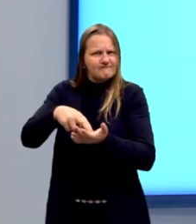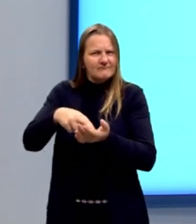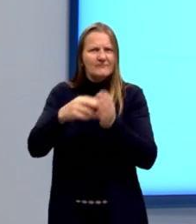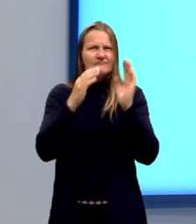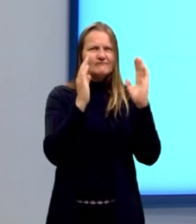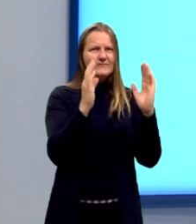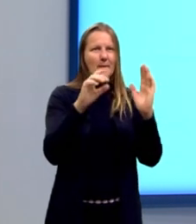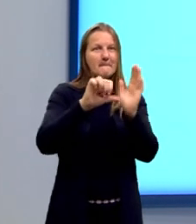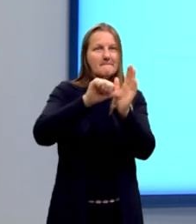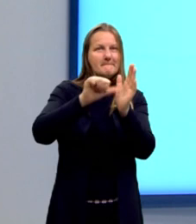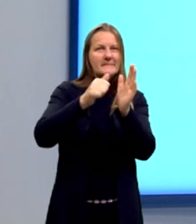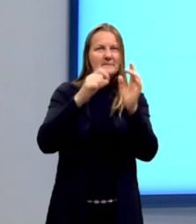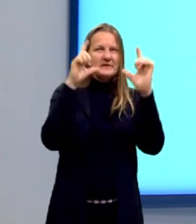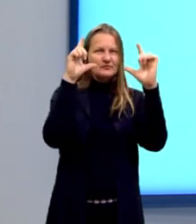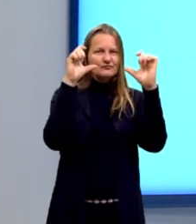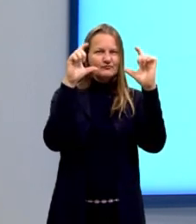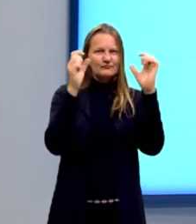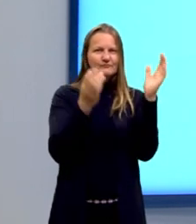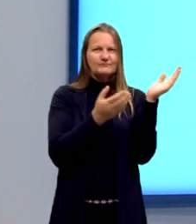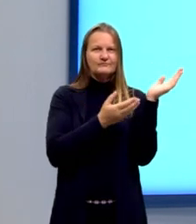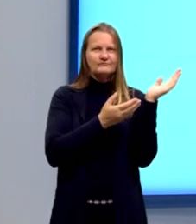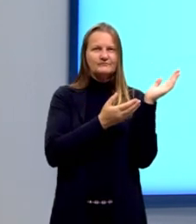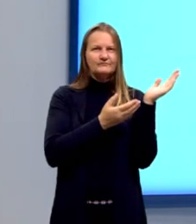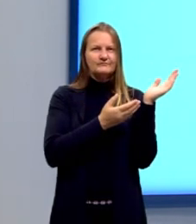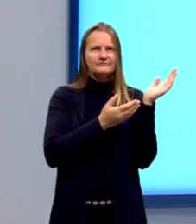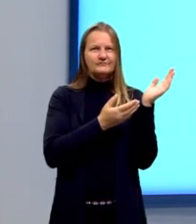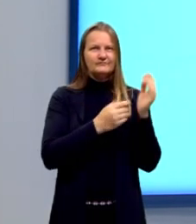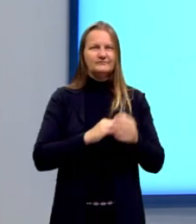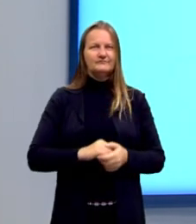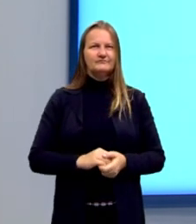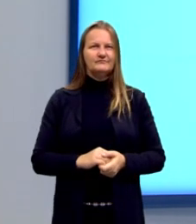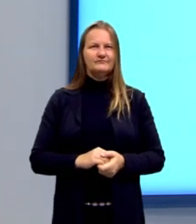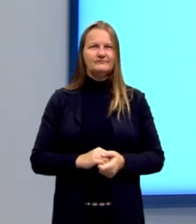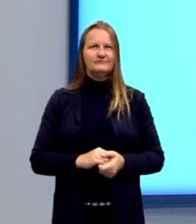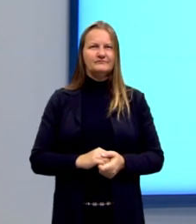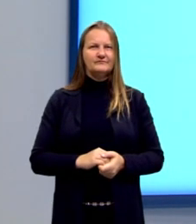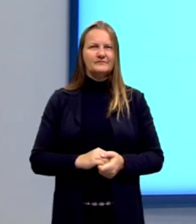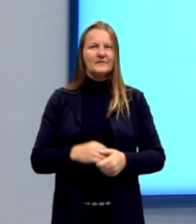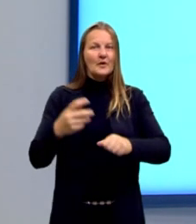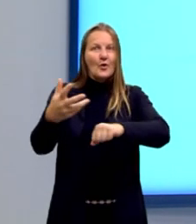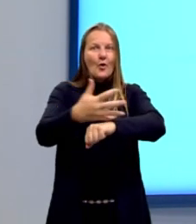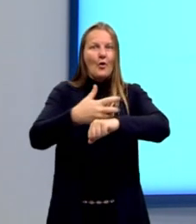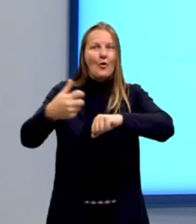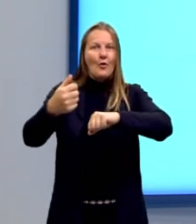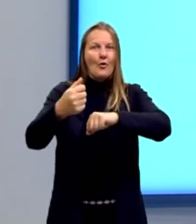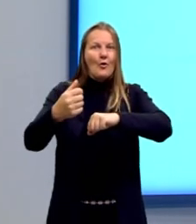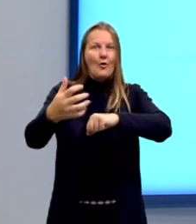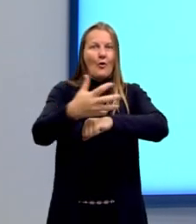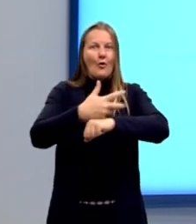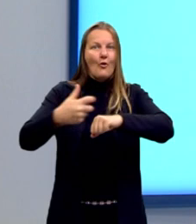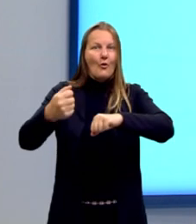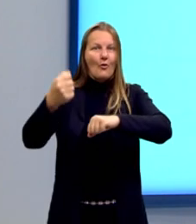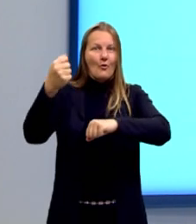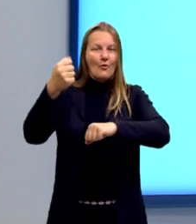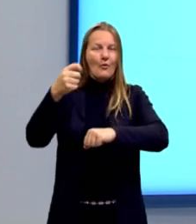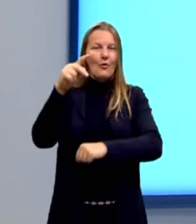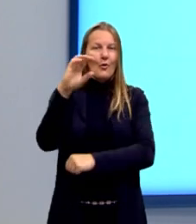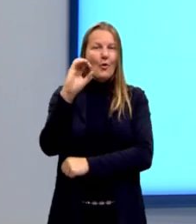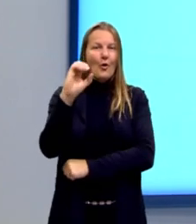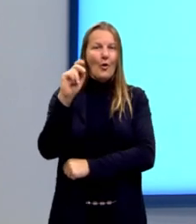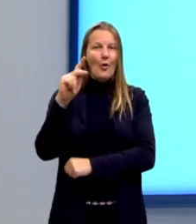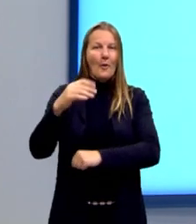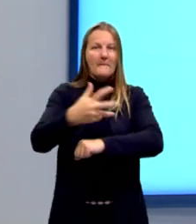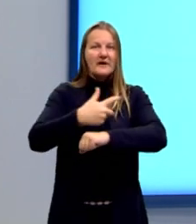aqui, esse passarinho aqui, acho que foi o... foi da Copa, um dos mascotes da Copa, aqui ele está feliz,